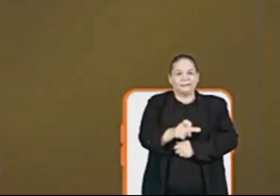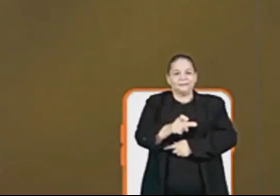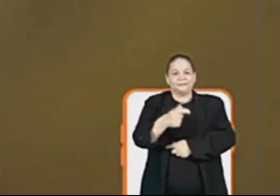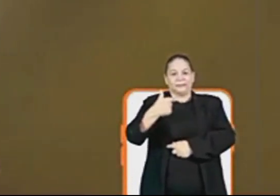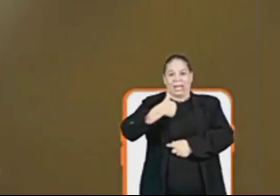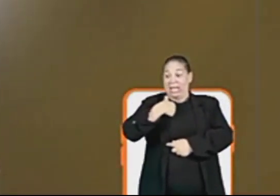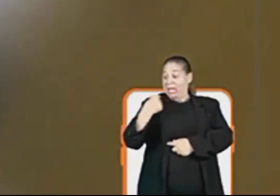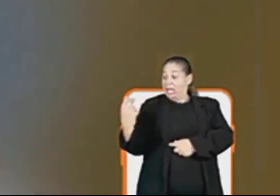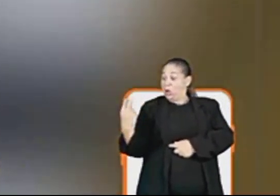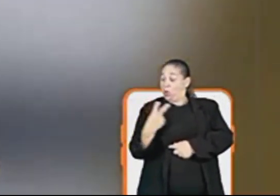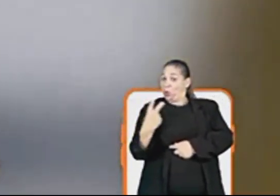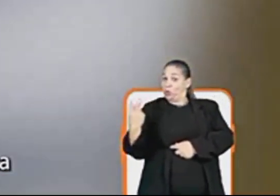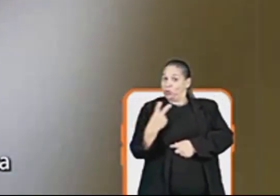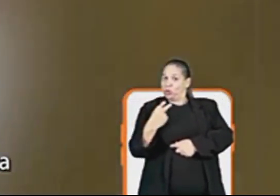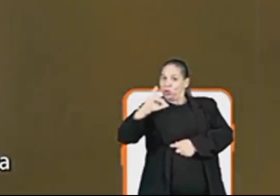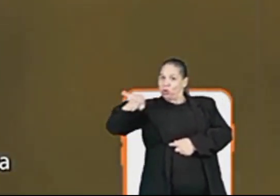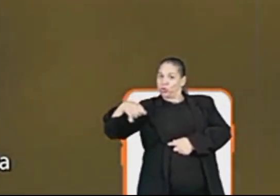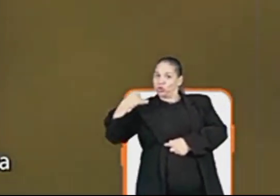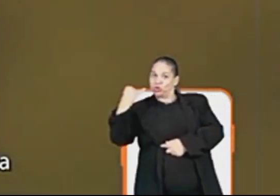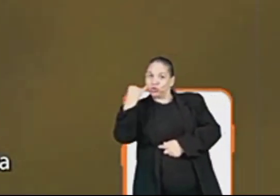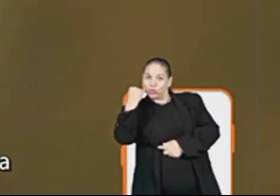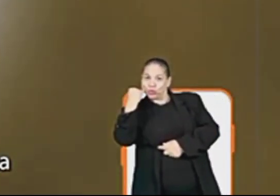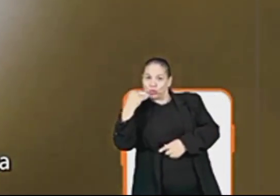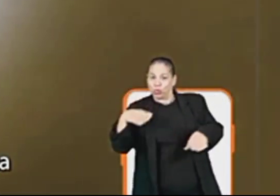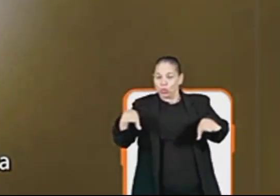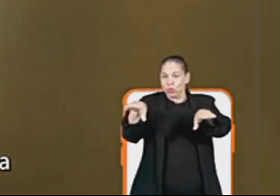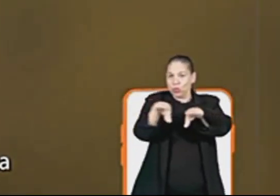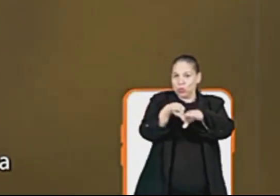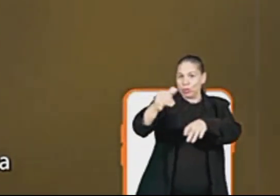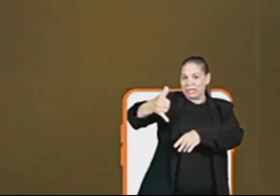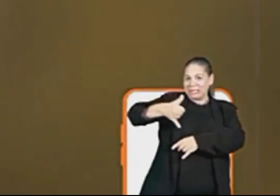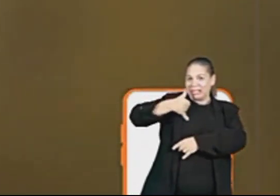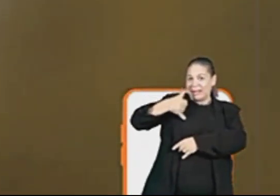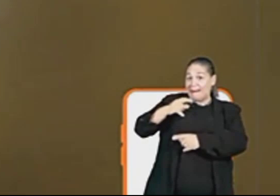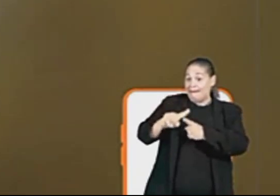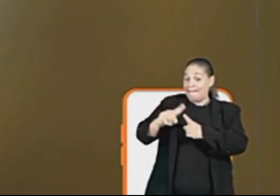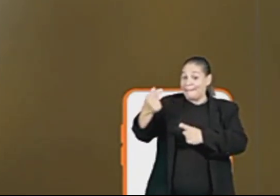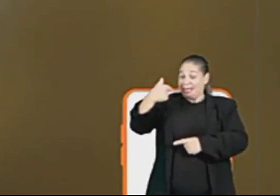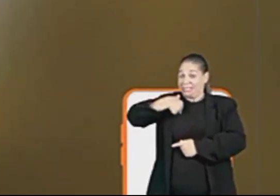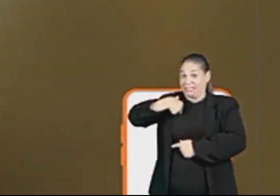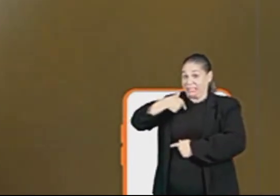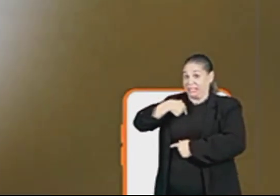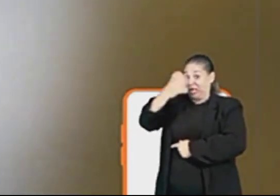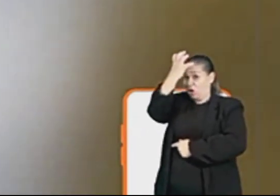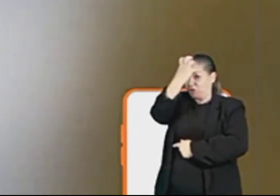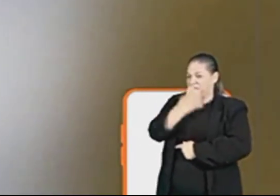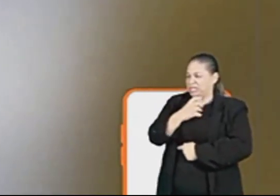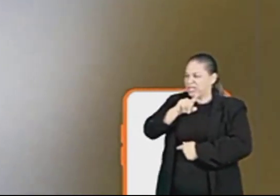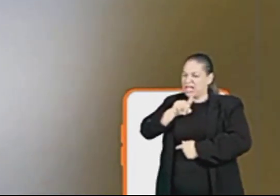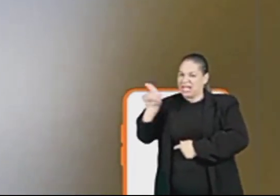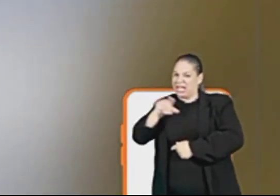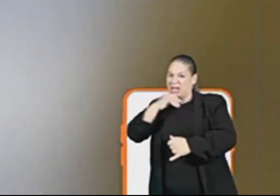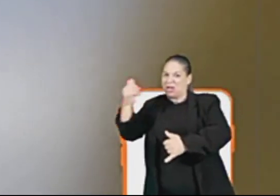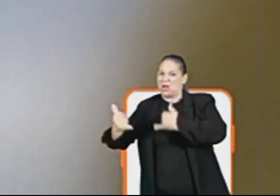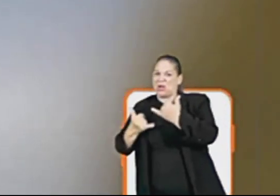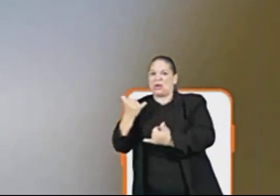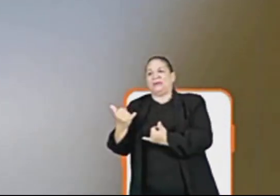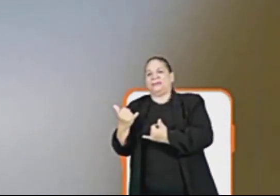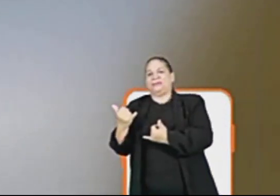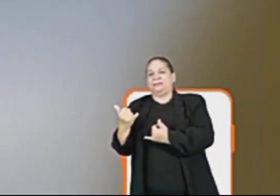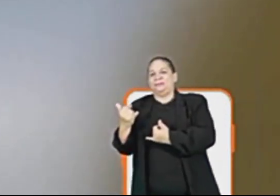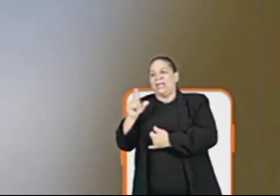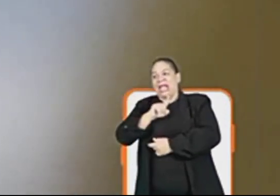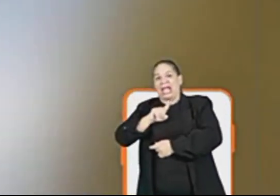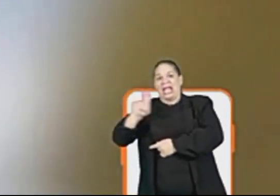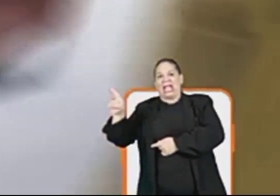Campos temos a mesma idade Sabe o que faz de mim uma pessoa honesta e ele um moleque? Tudo João, teu